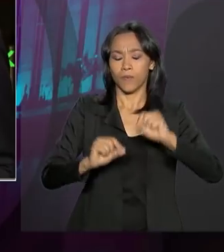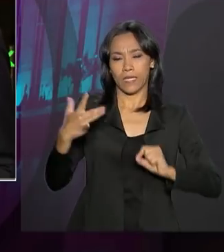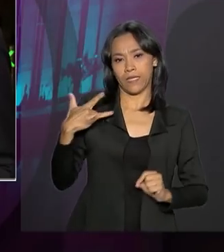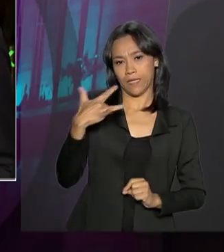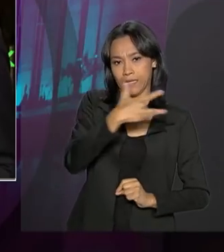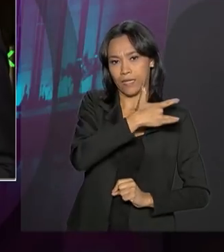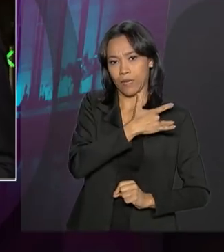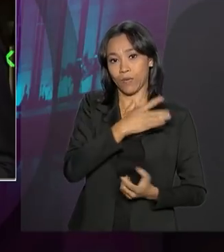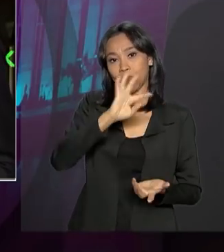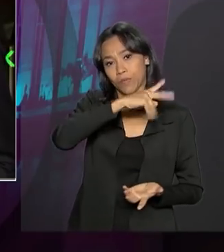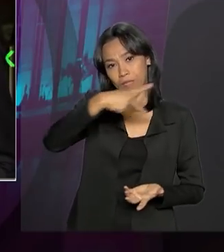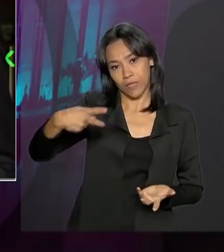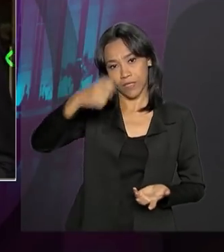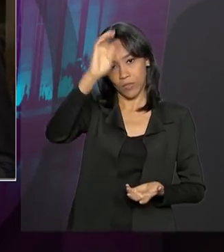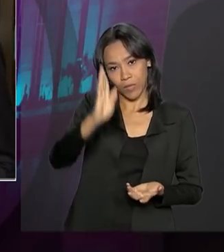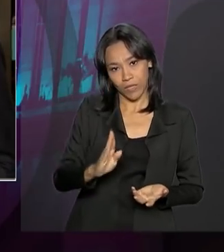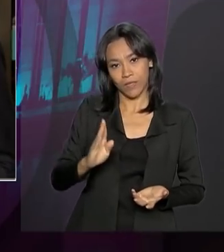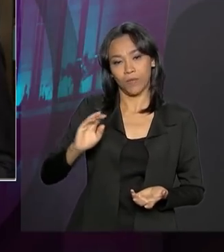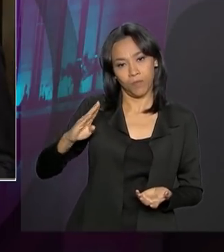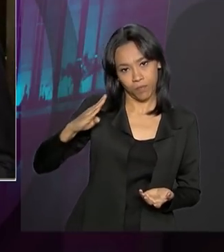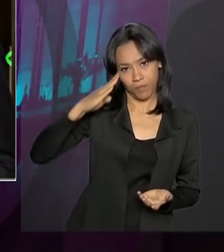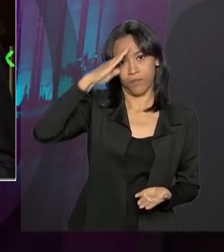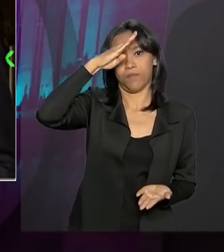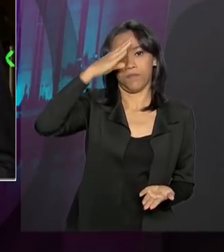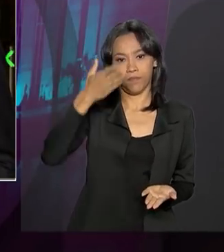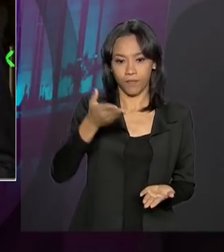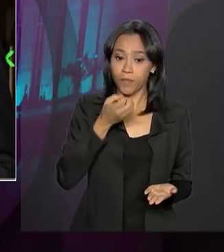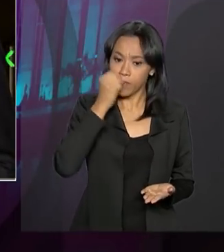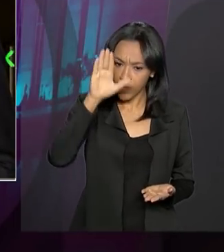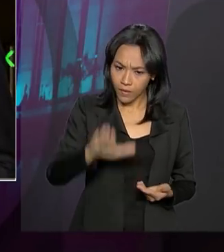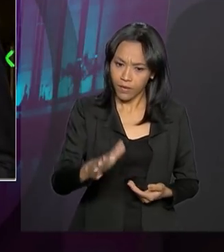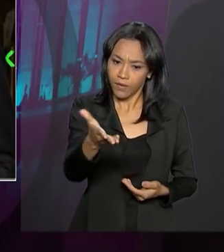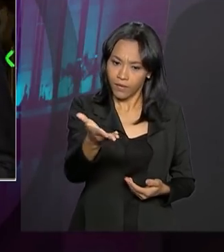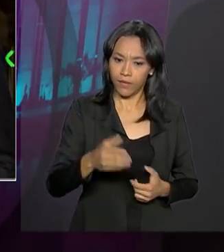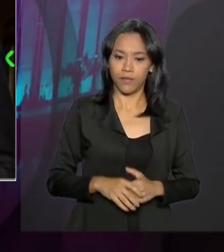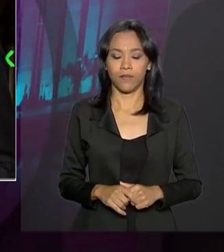presidente da República, Jair Bolsonaro. Ricardo, boa tarde para você.